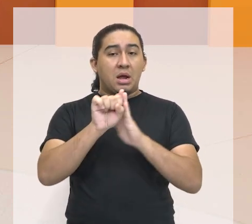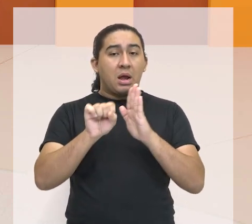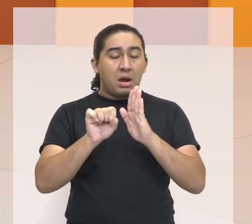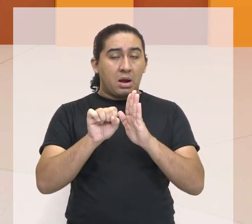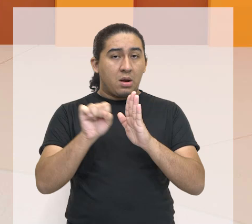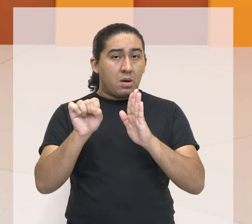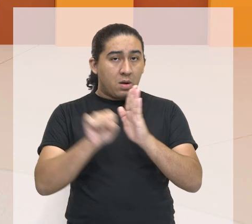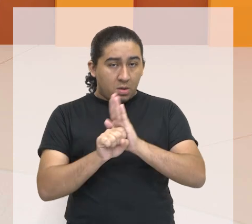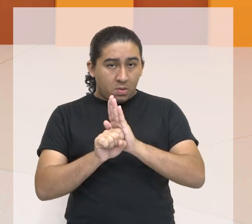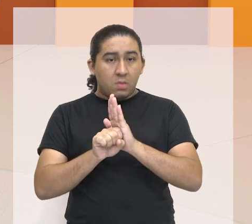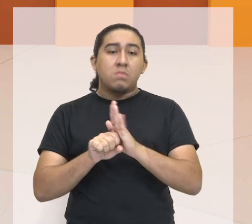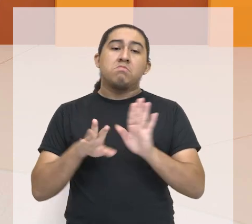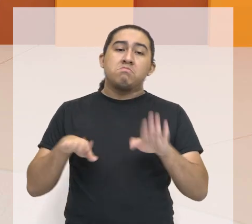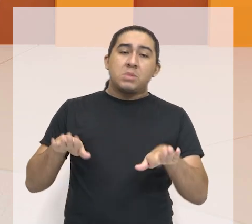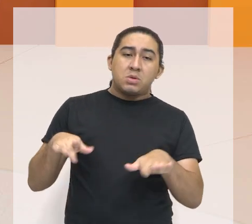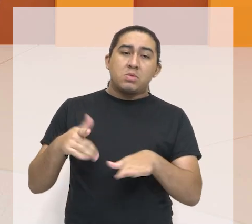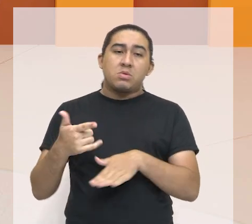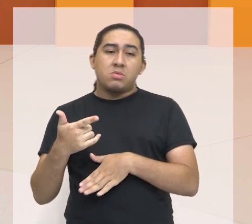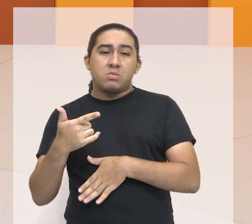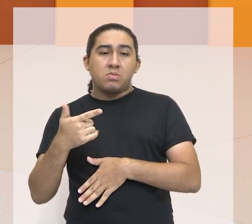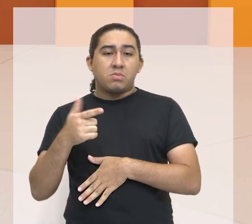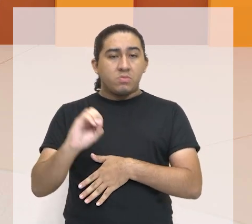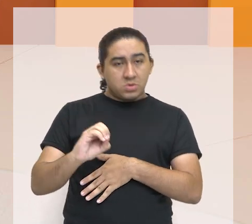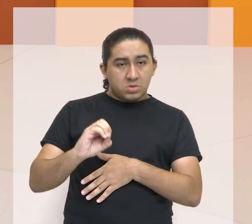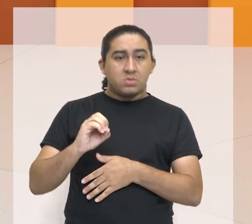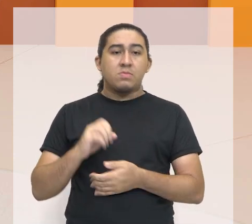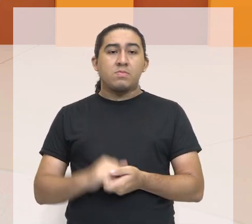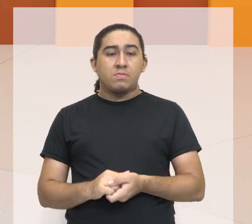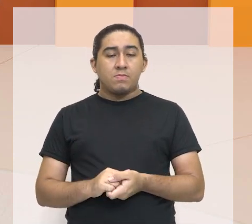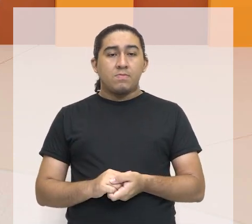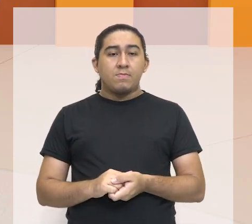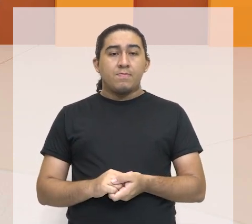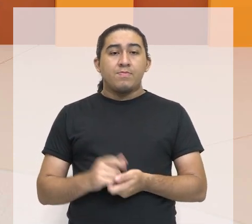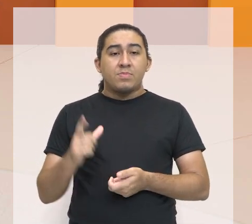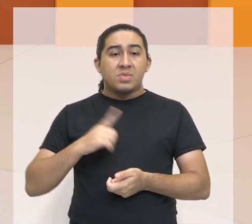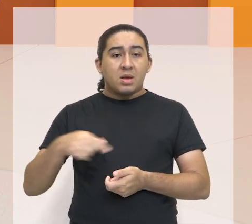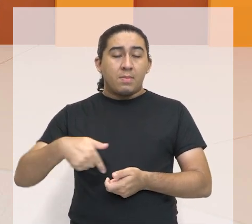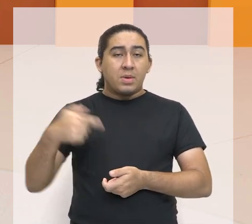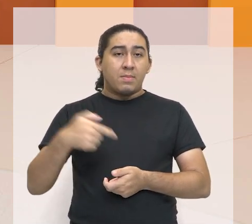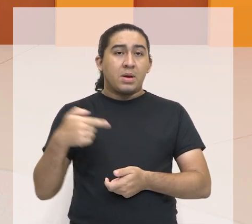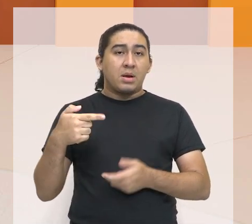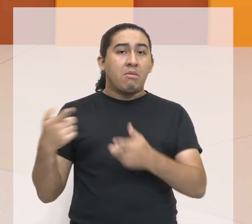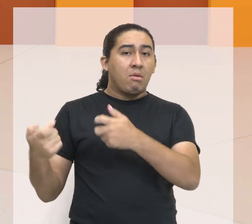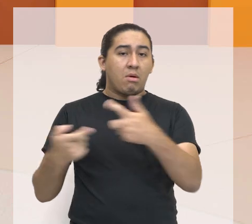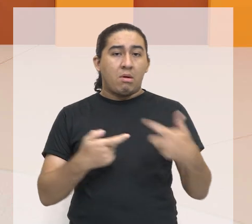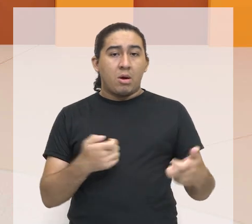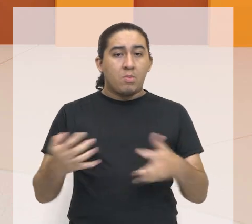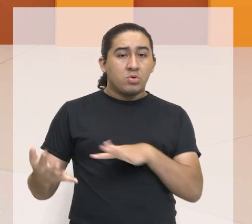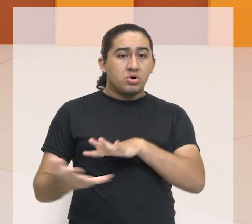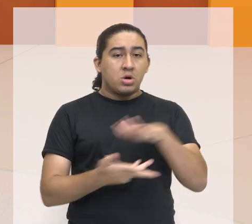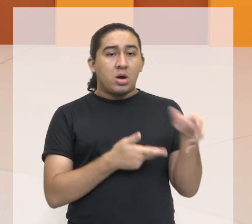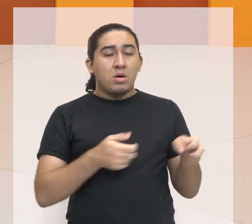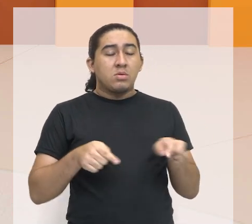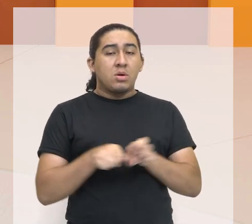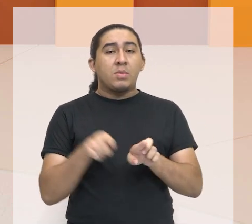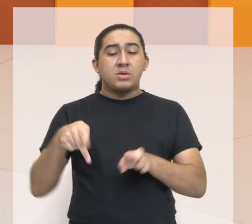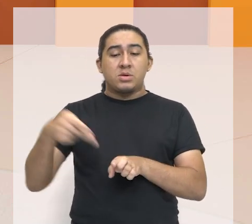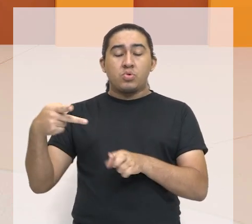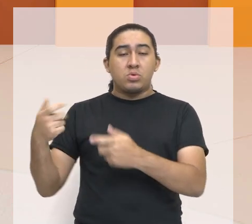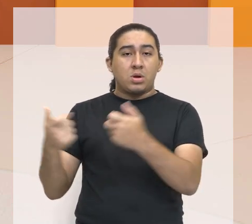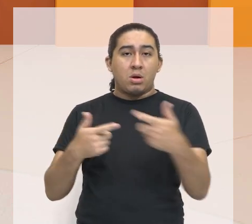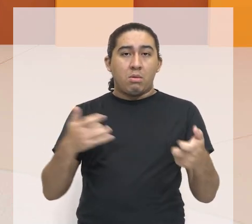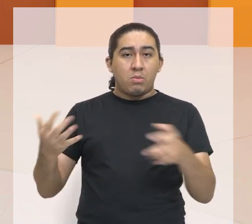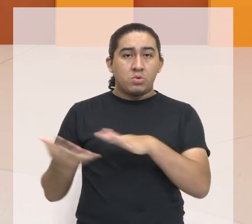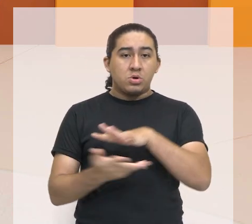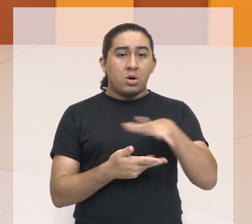é o meado do século XX, nós tivemos a Primeira Guerra Mundial, nós tivemos a Segunda Guerra Mundial.